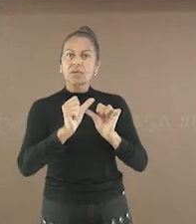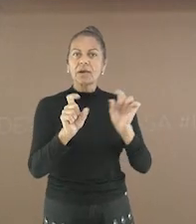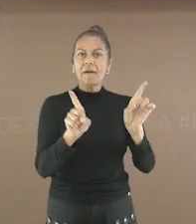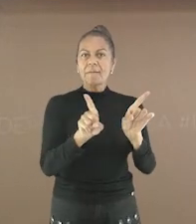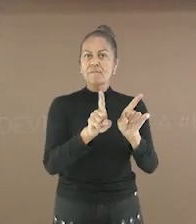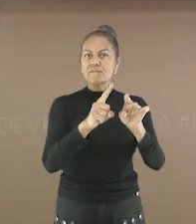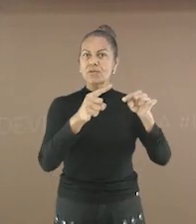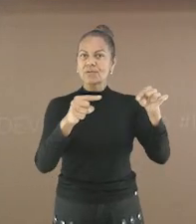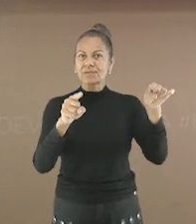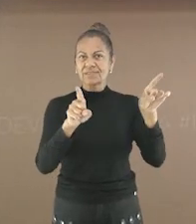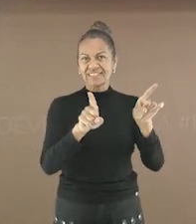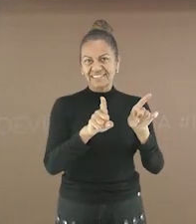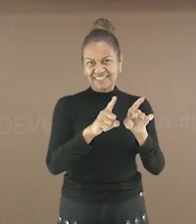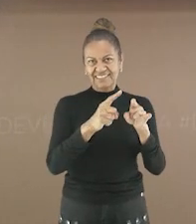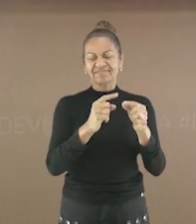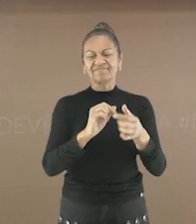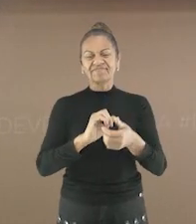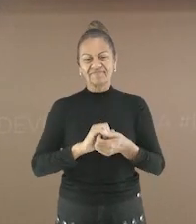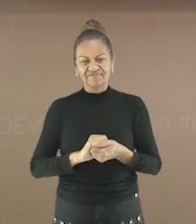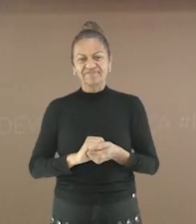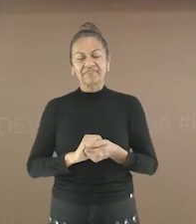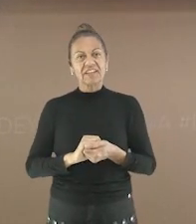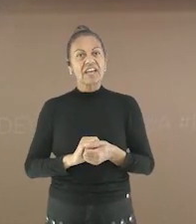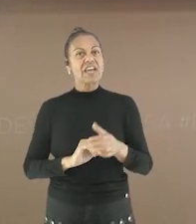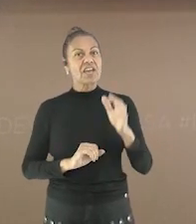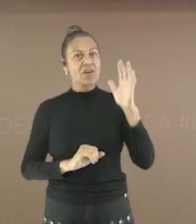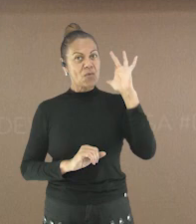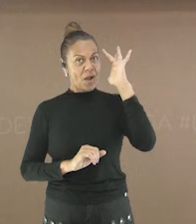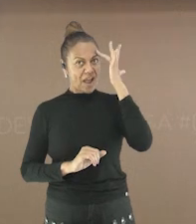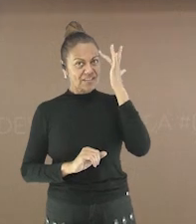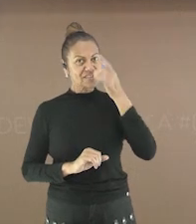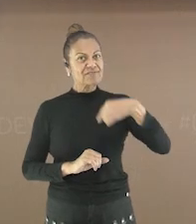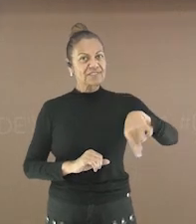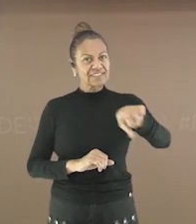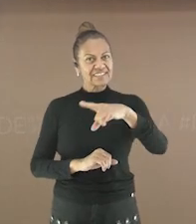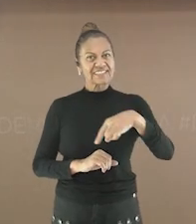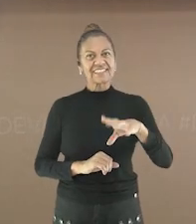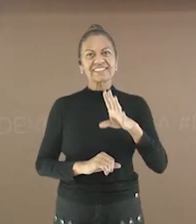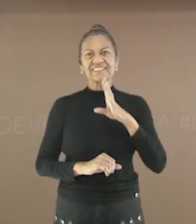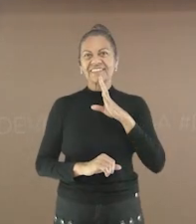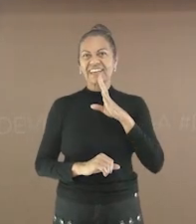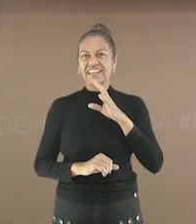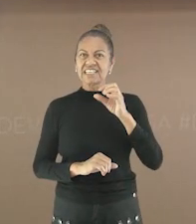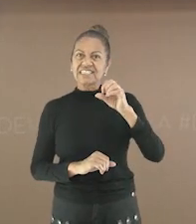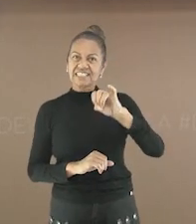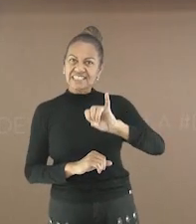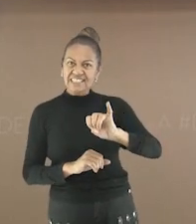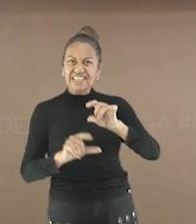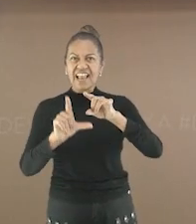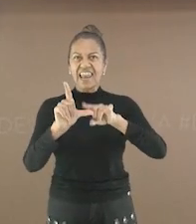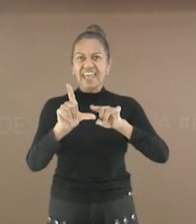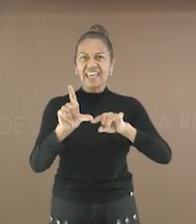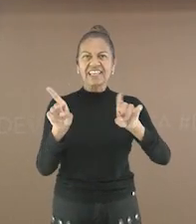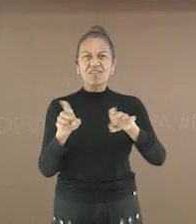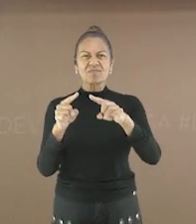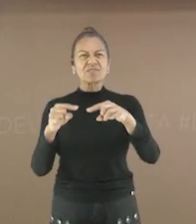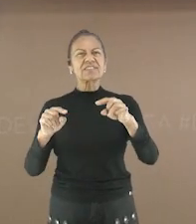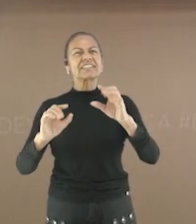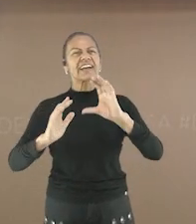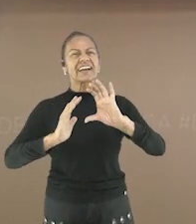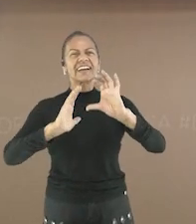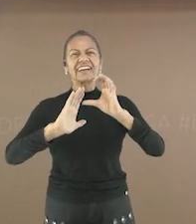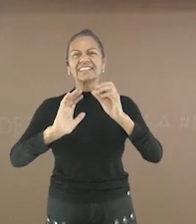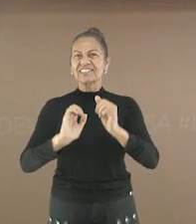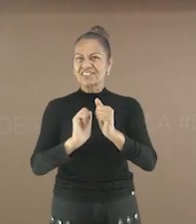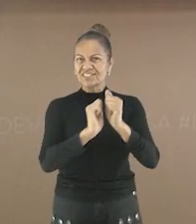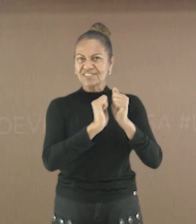foi musicalizado, tornou-se uma música e eu acho que vocês conhecem. Quem souber a letra da